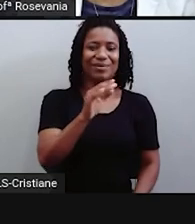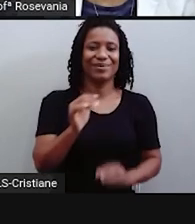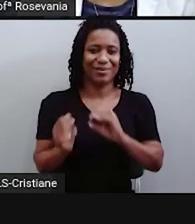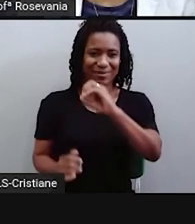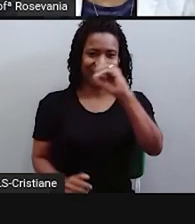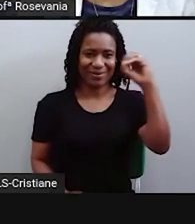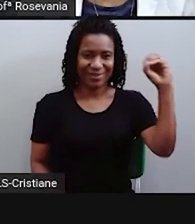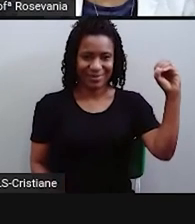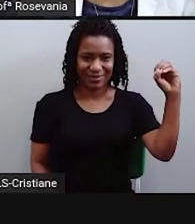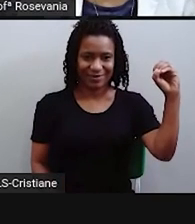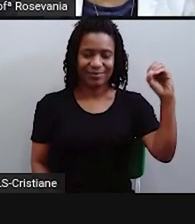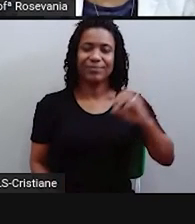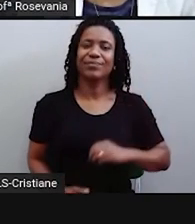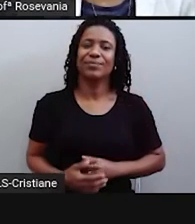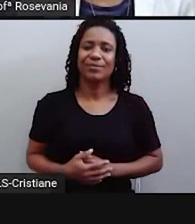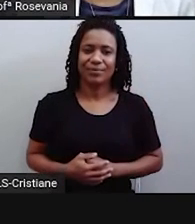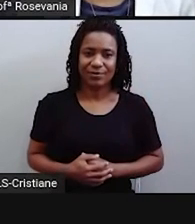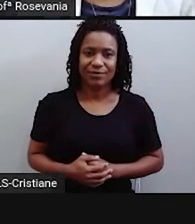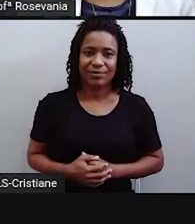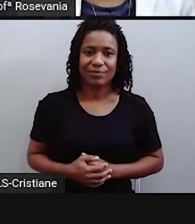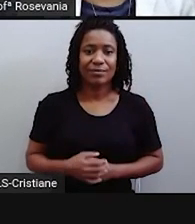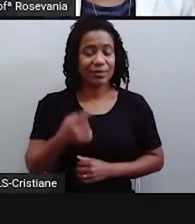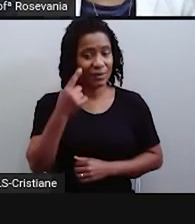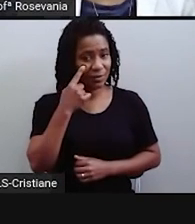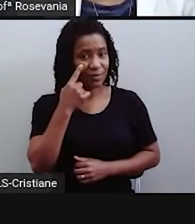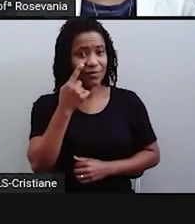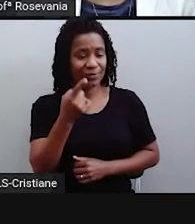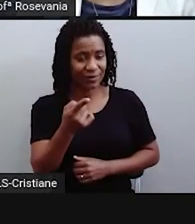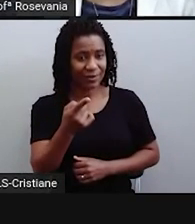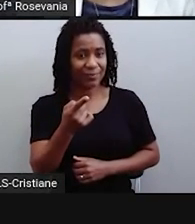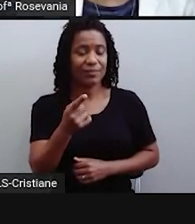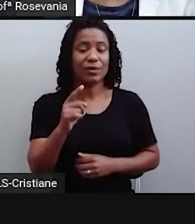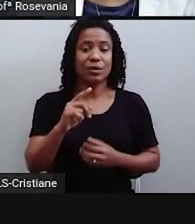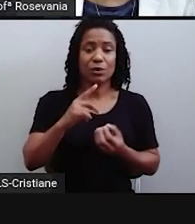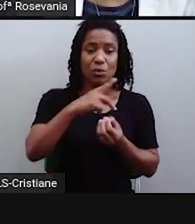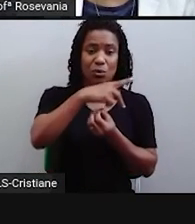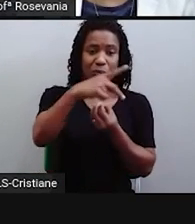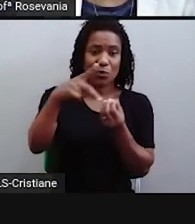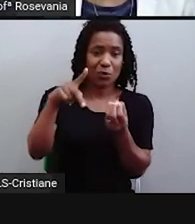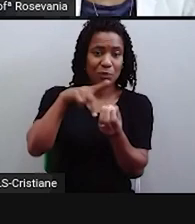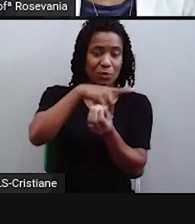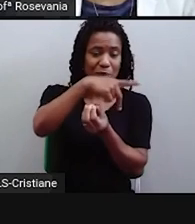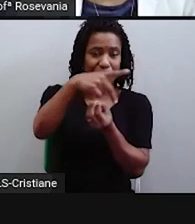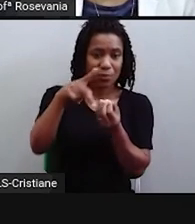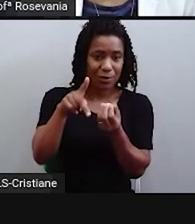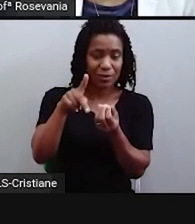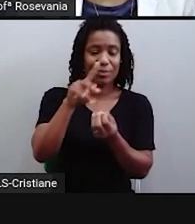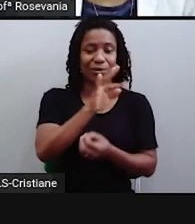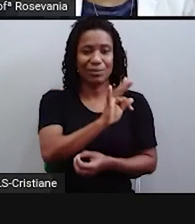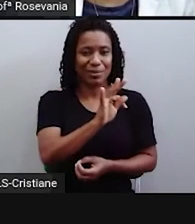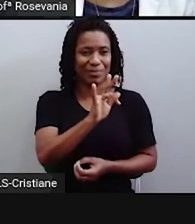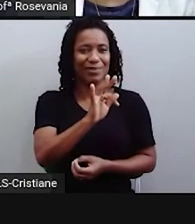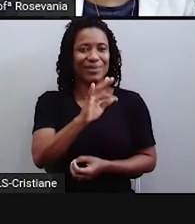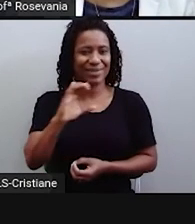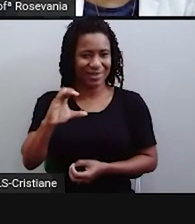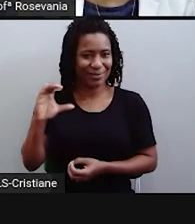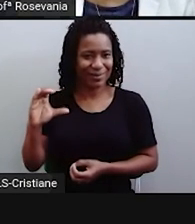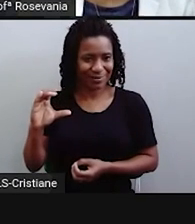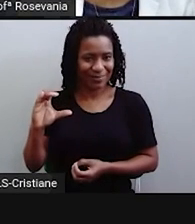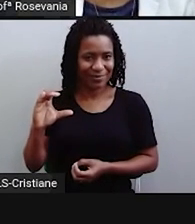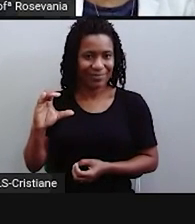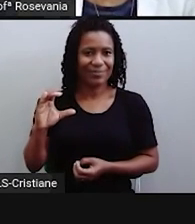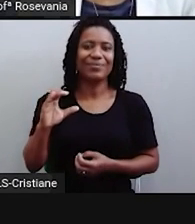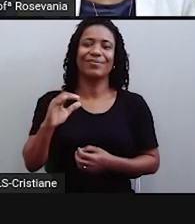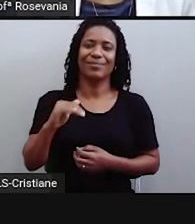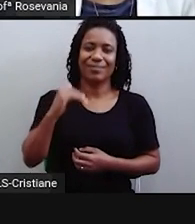vocês vão vendo, a gente tem dois grandes paralelas que cortam, que no caso, o trópico de Capricórnio e aqui, o trópico de